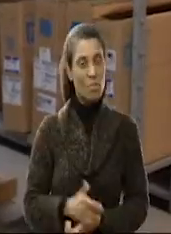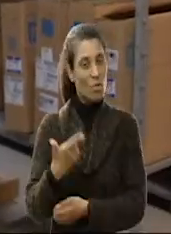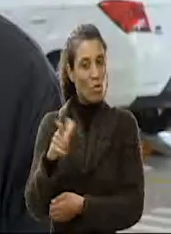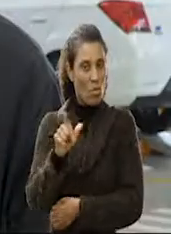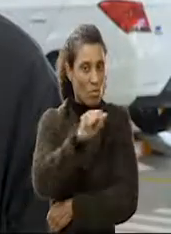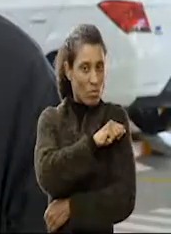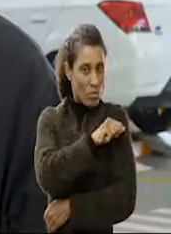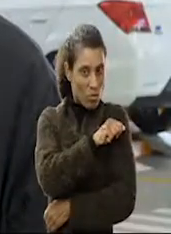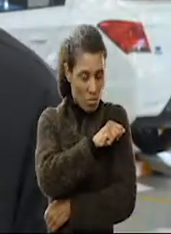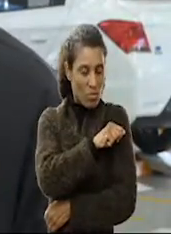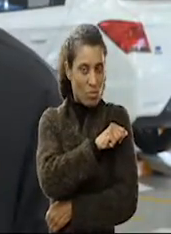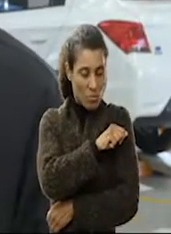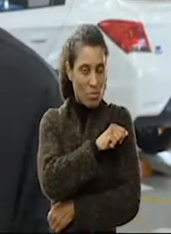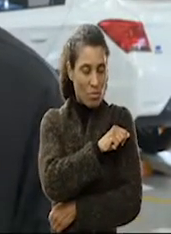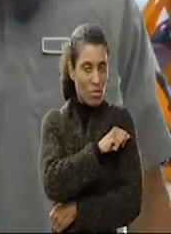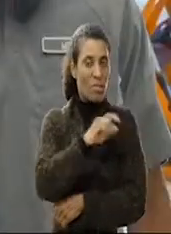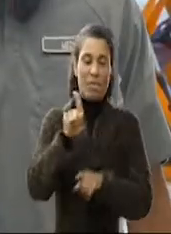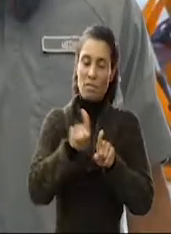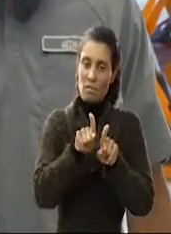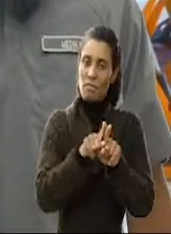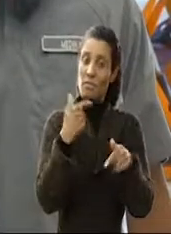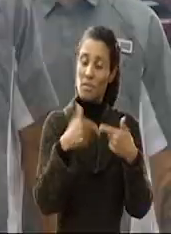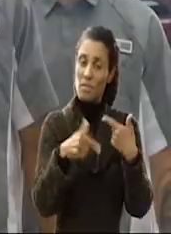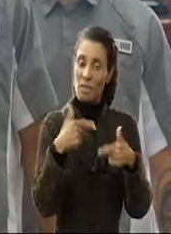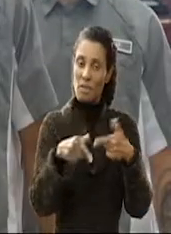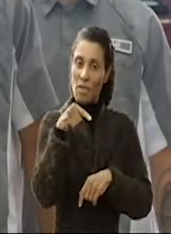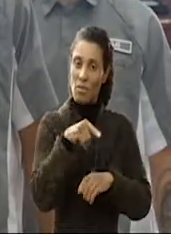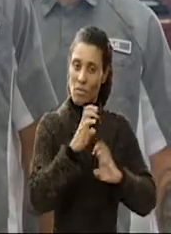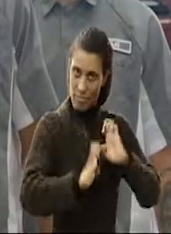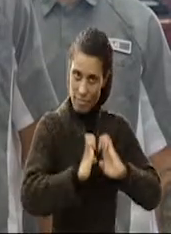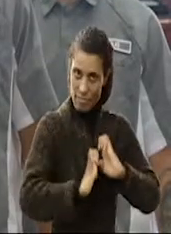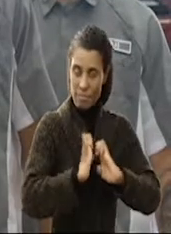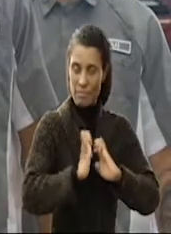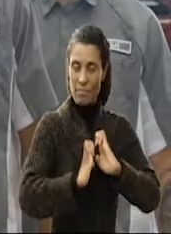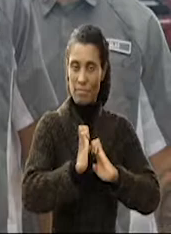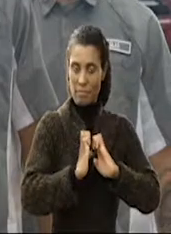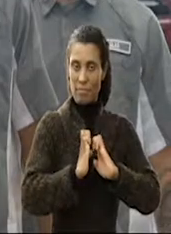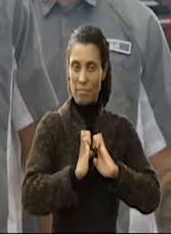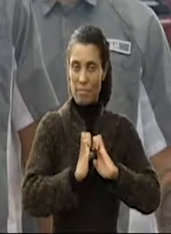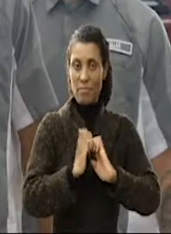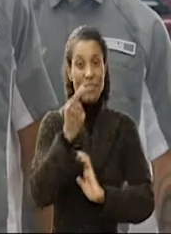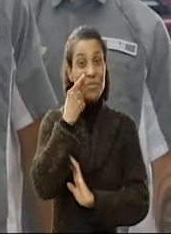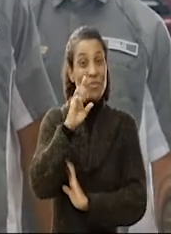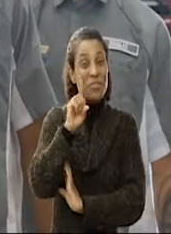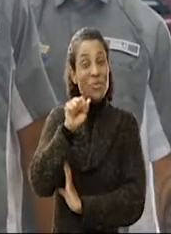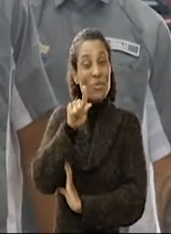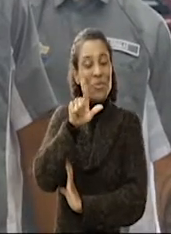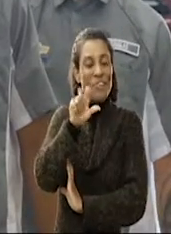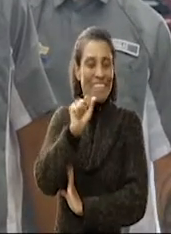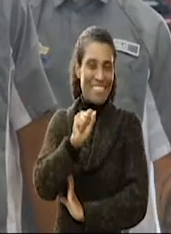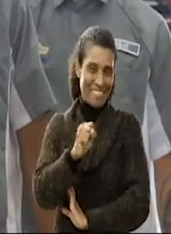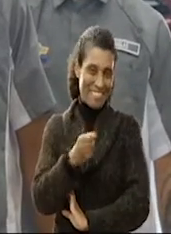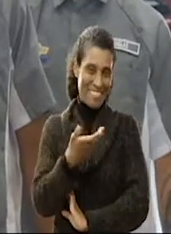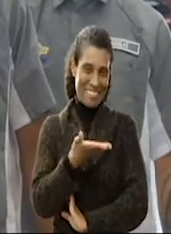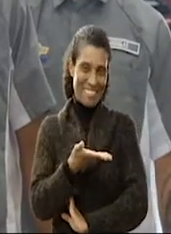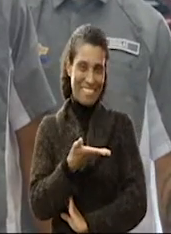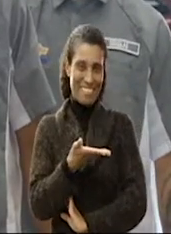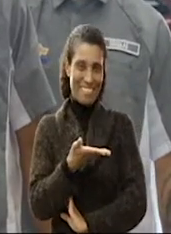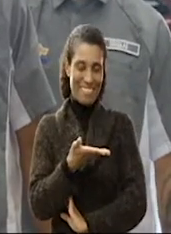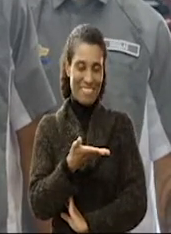Outros alunos do Calabria também trabalham na concessionária. E olha o Douglas ali.